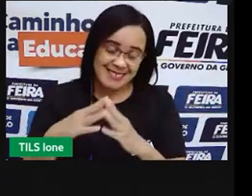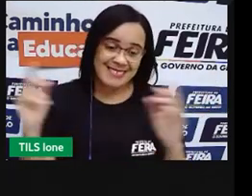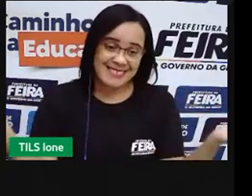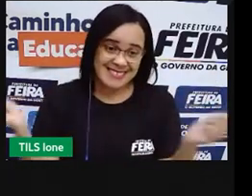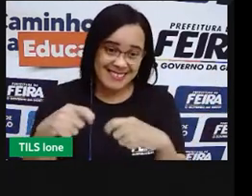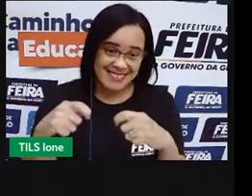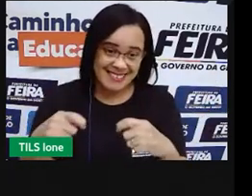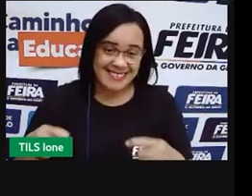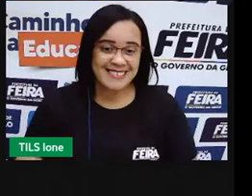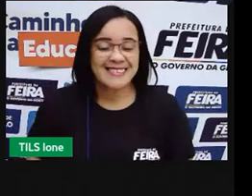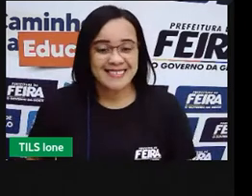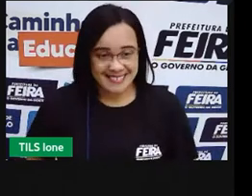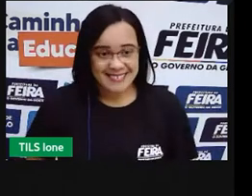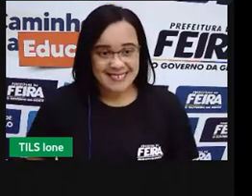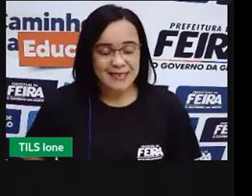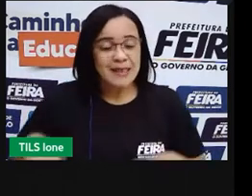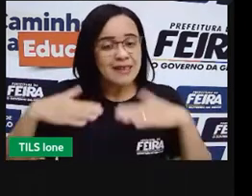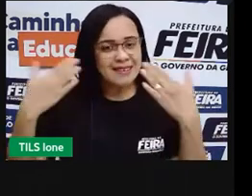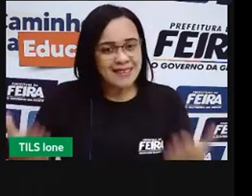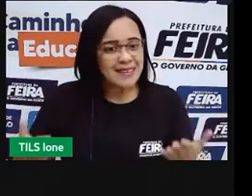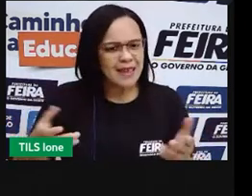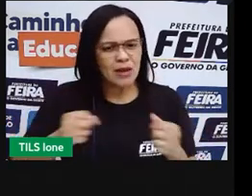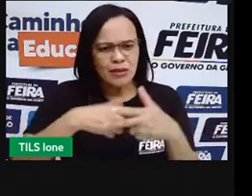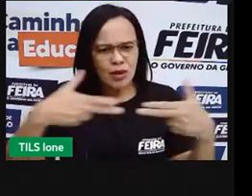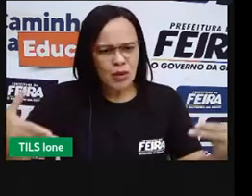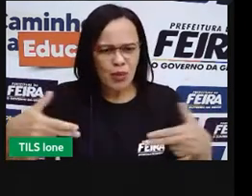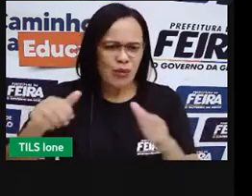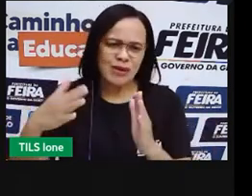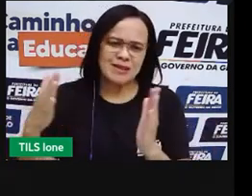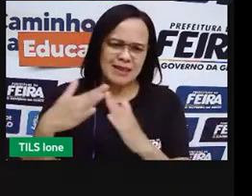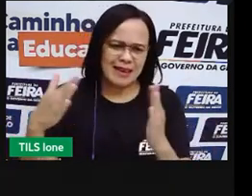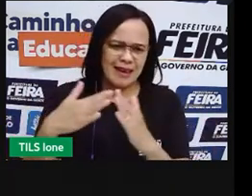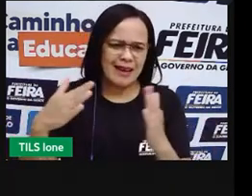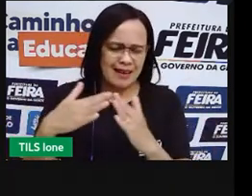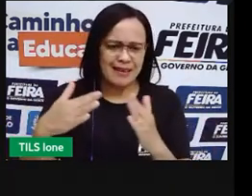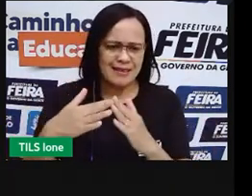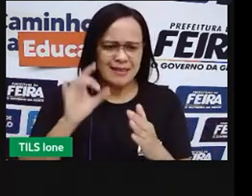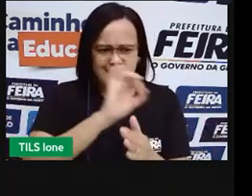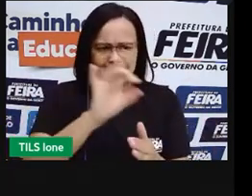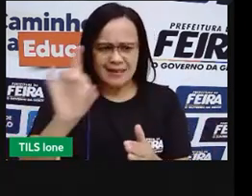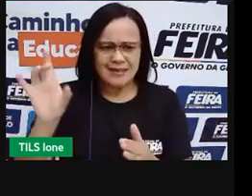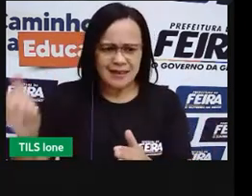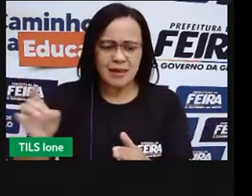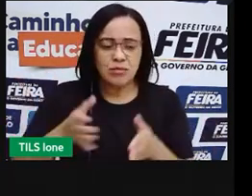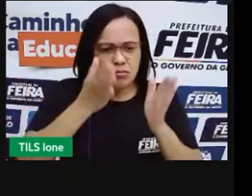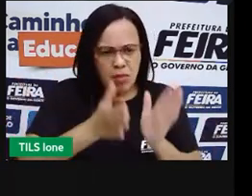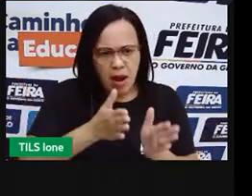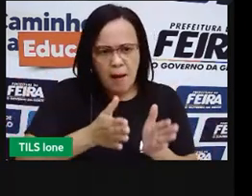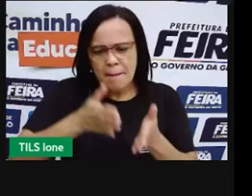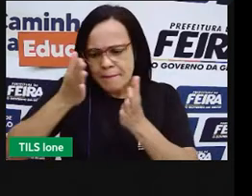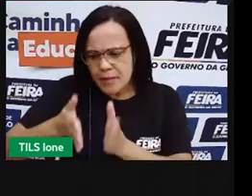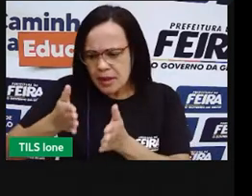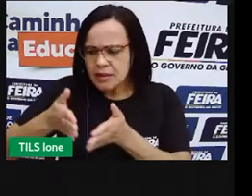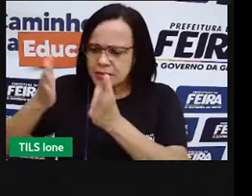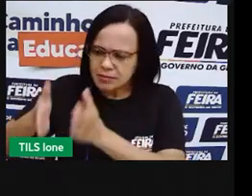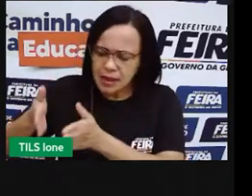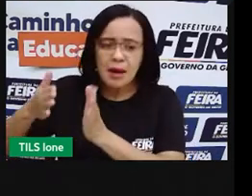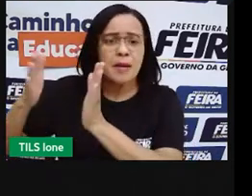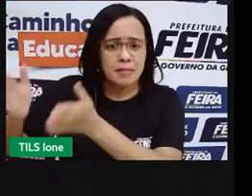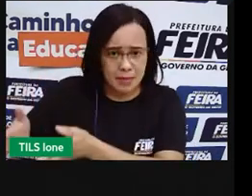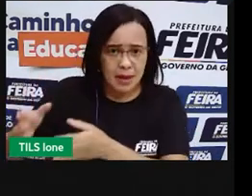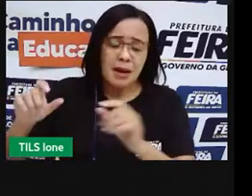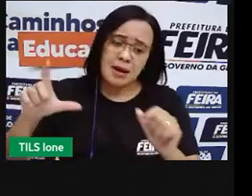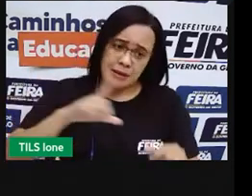A divisão das tarefas também faz parte das regras de comunidade e familiares. E nós já